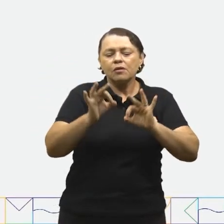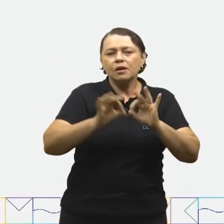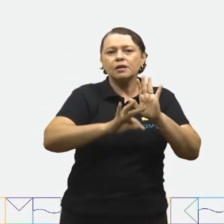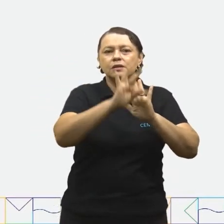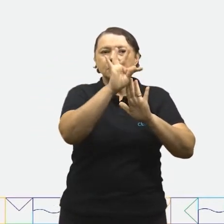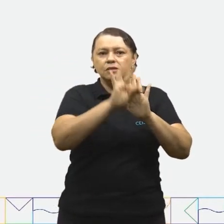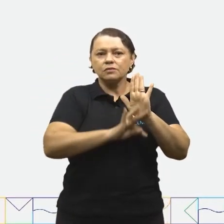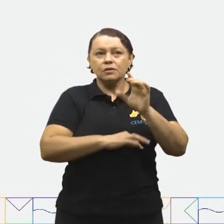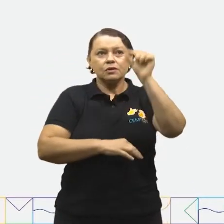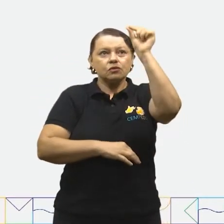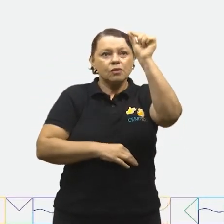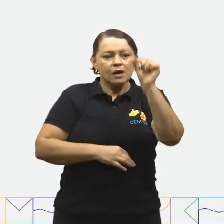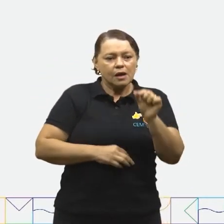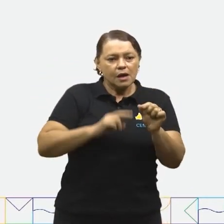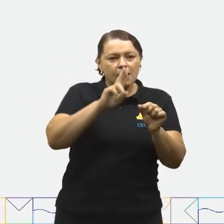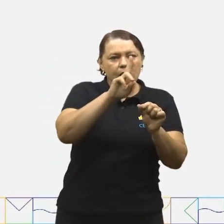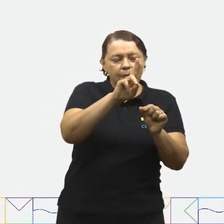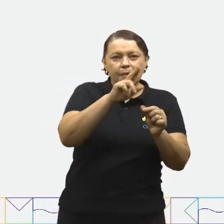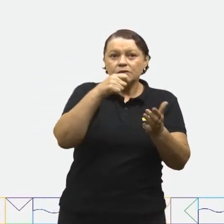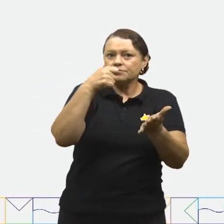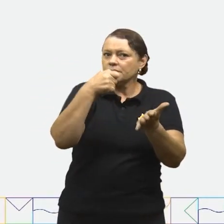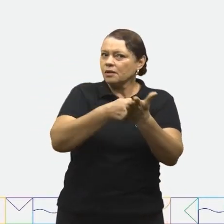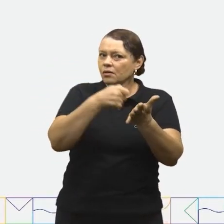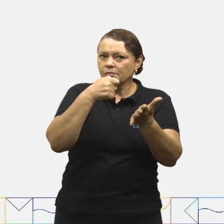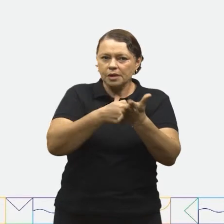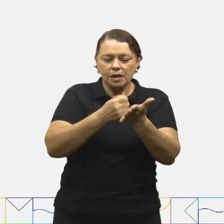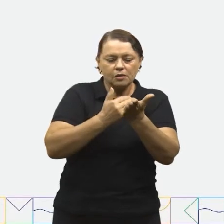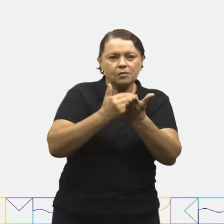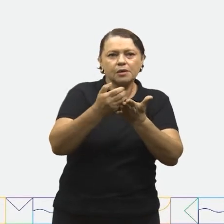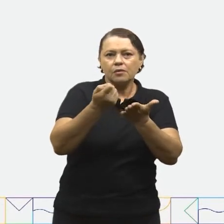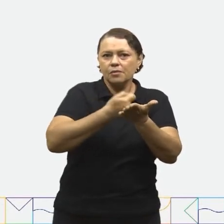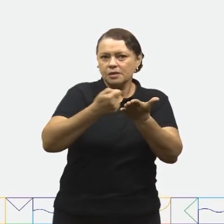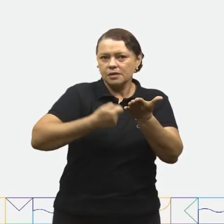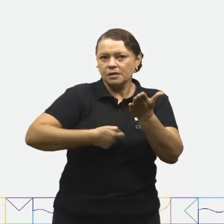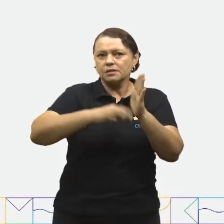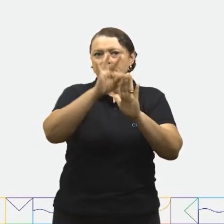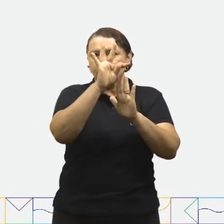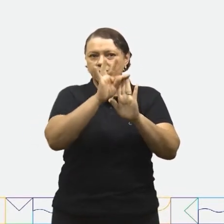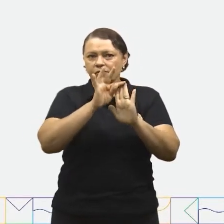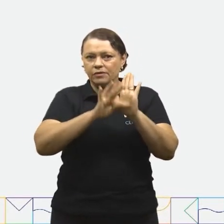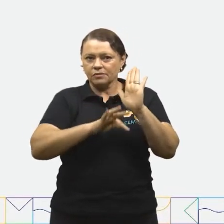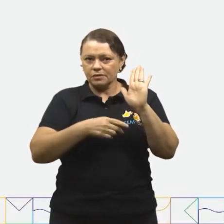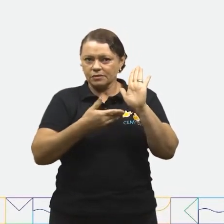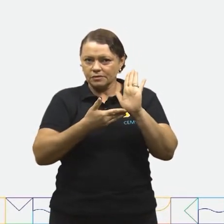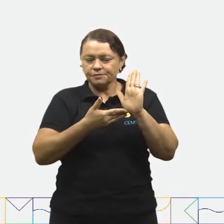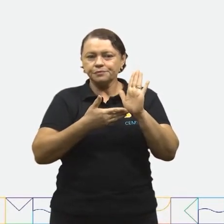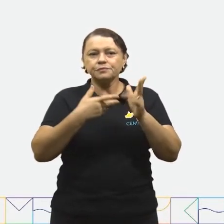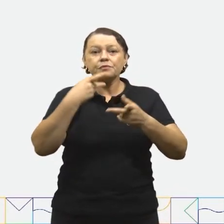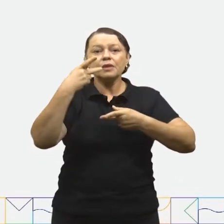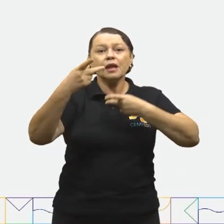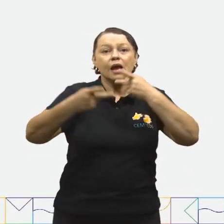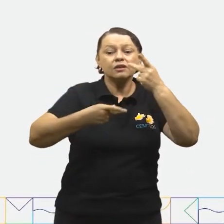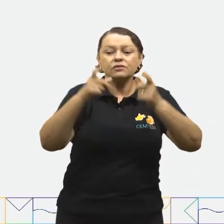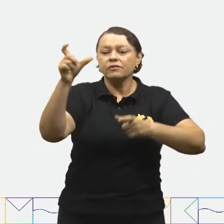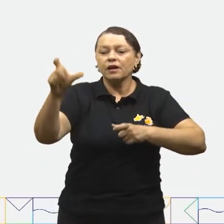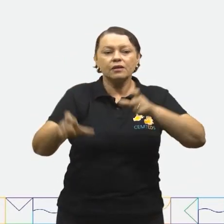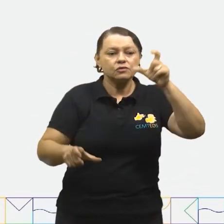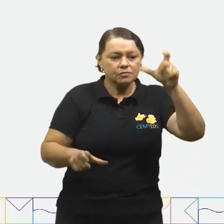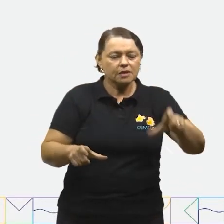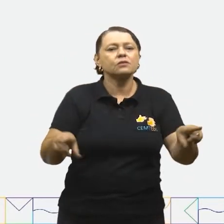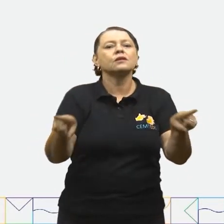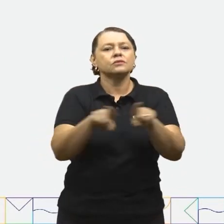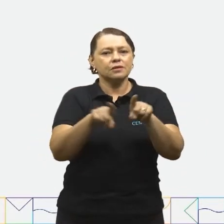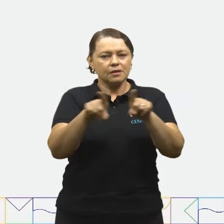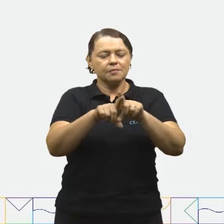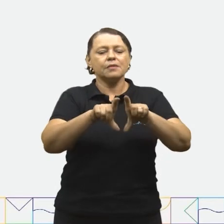margem é obrigatória na abertura de um parágrafo. As falas das personagens também são parágrafos. E